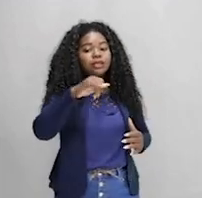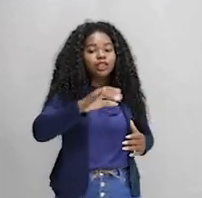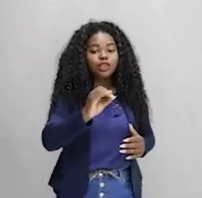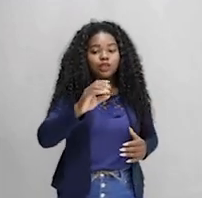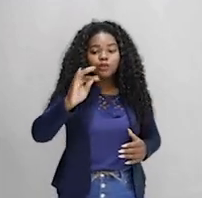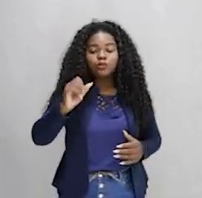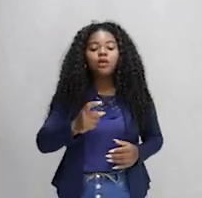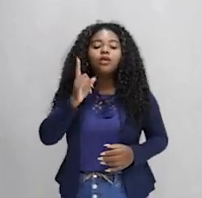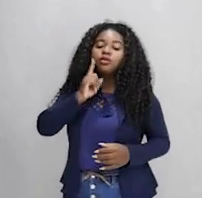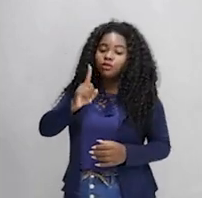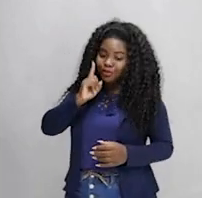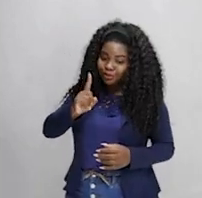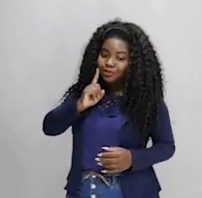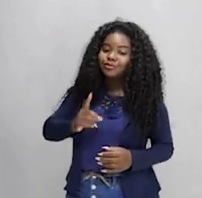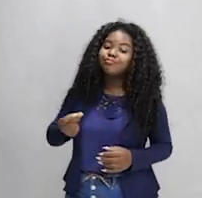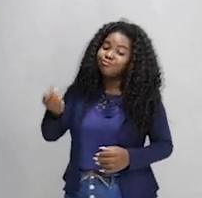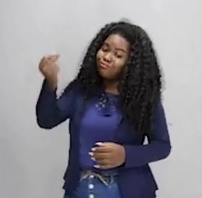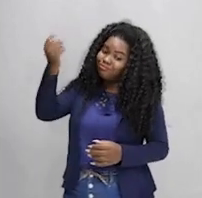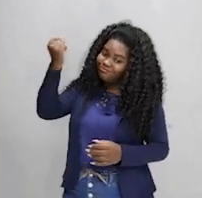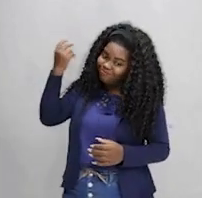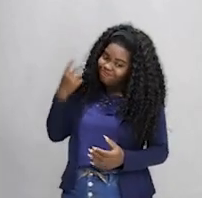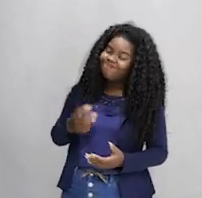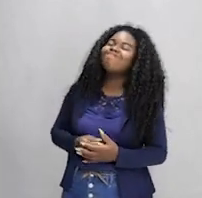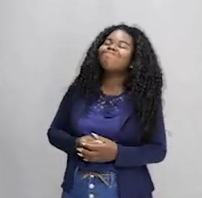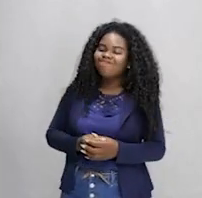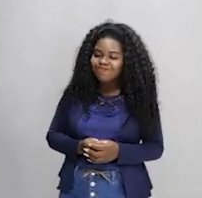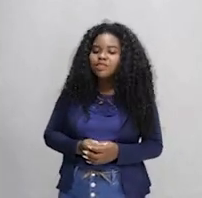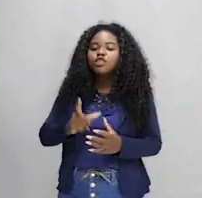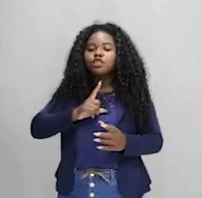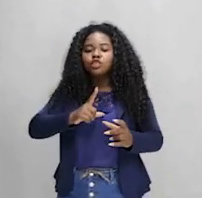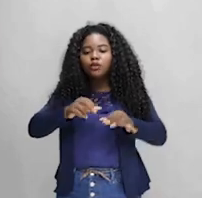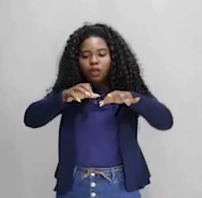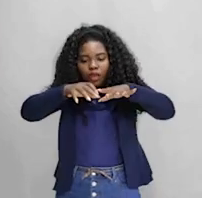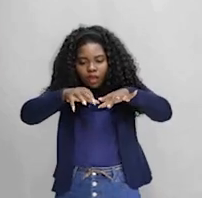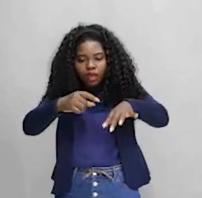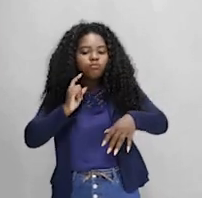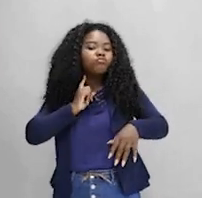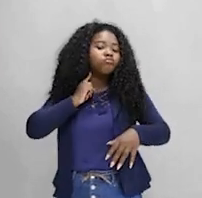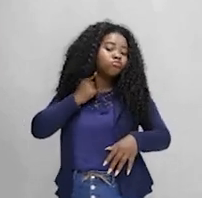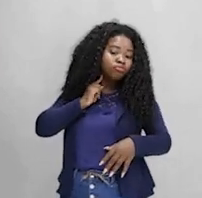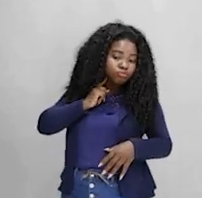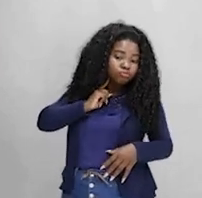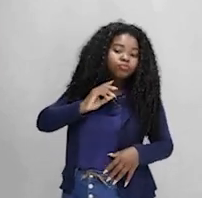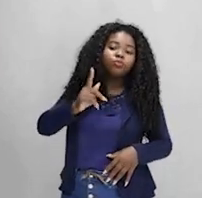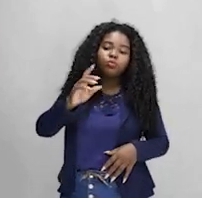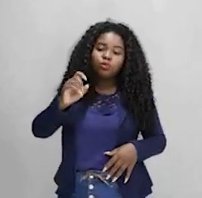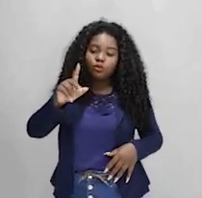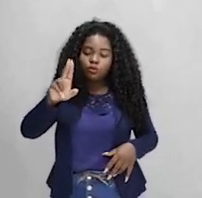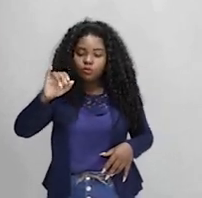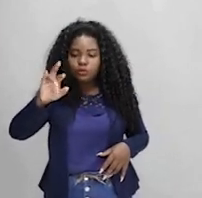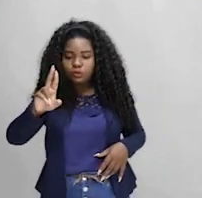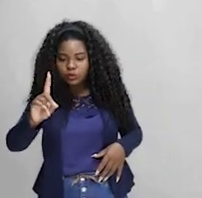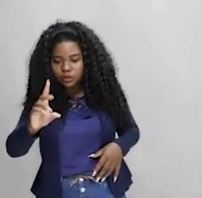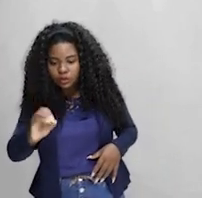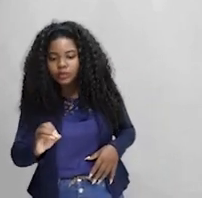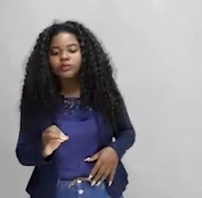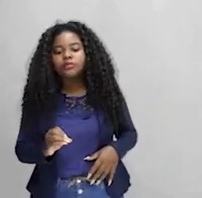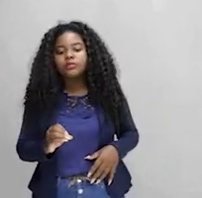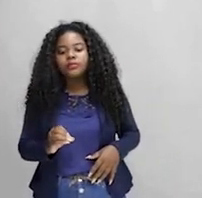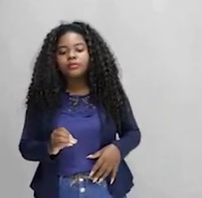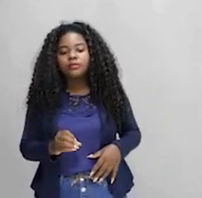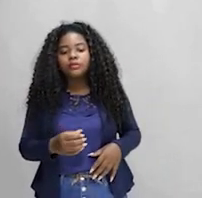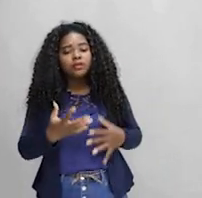época, era o maior emissor de gases poluentes da atmosfera, de dióxido de carbono, e ele alega que, se ele adotasse as medidas